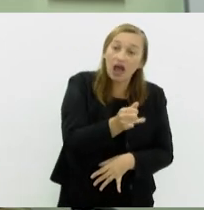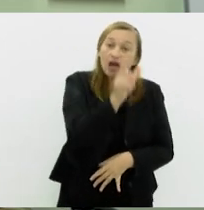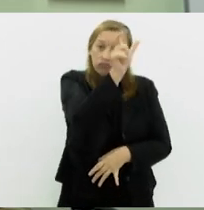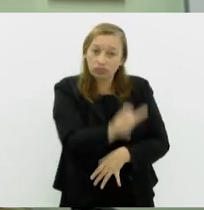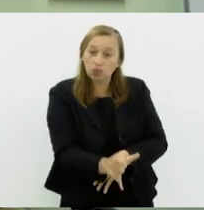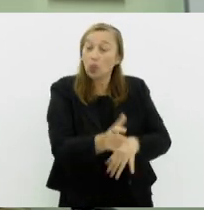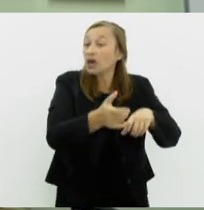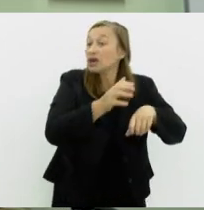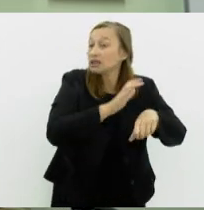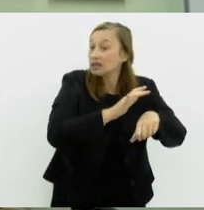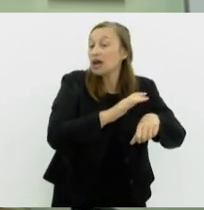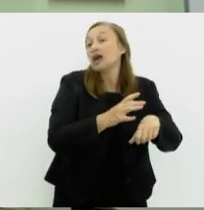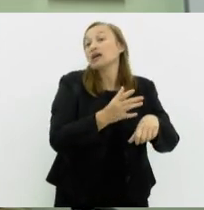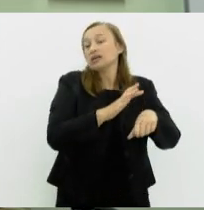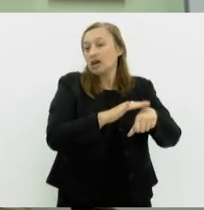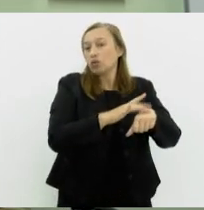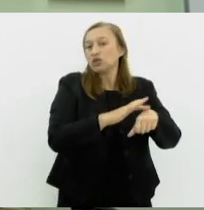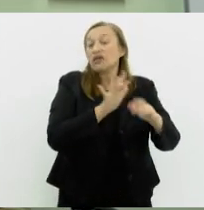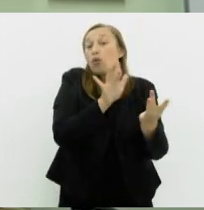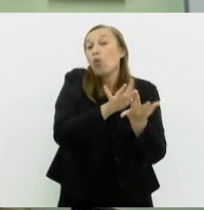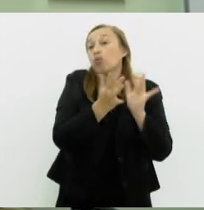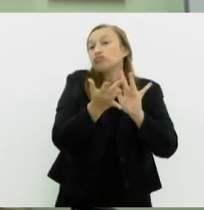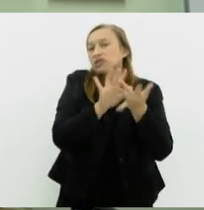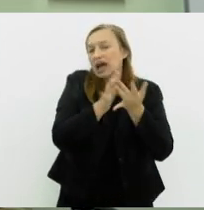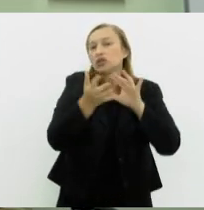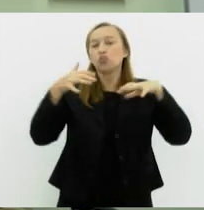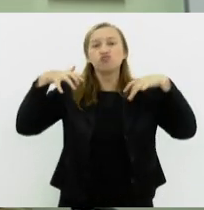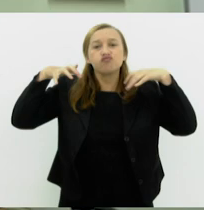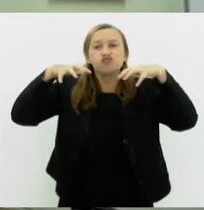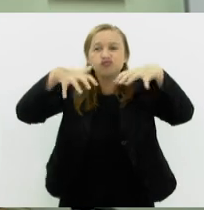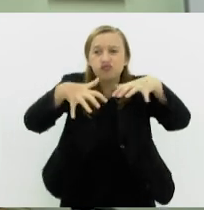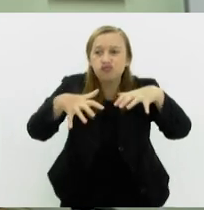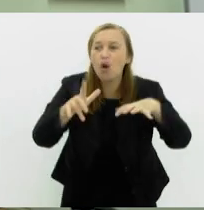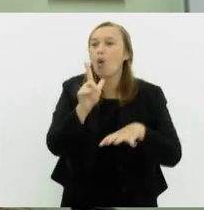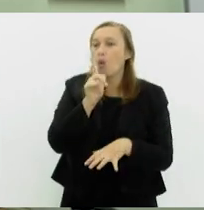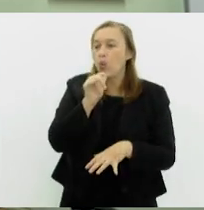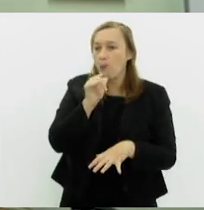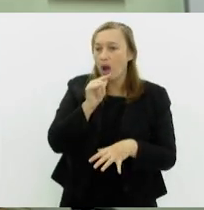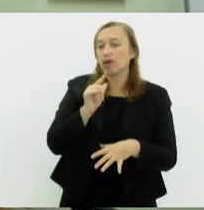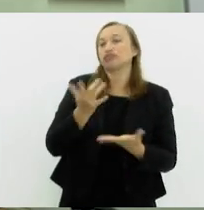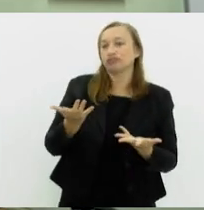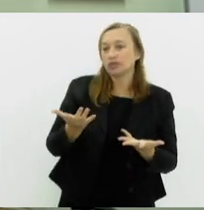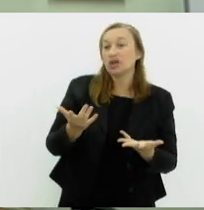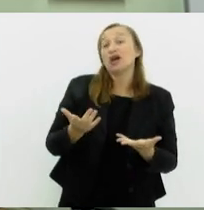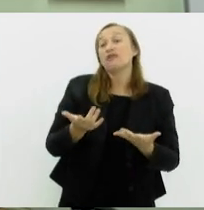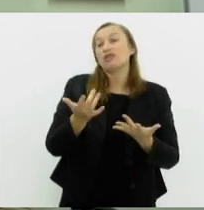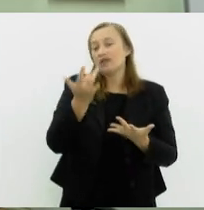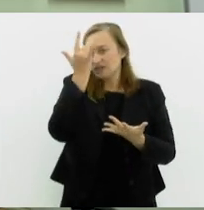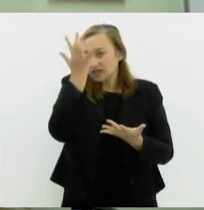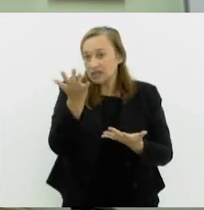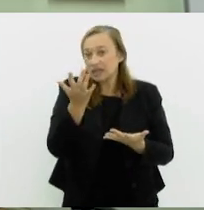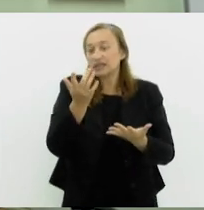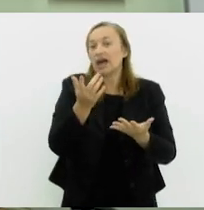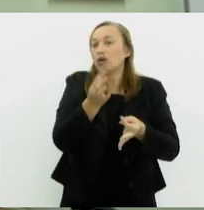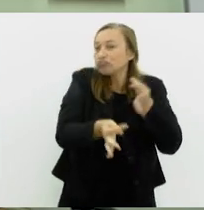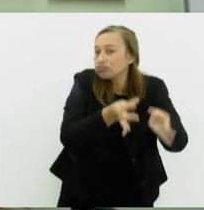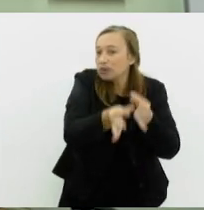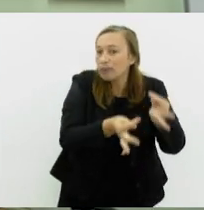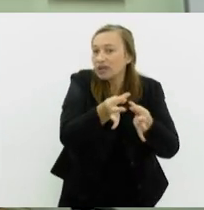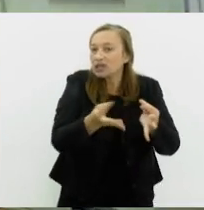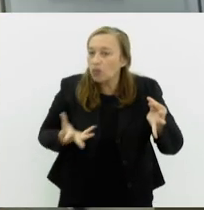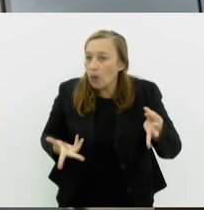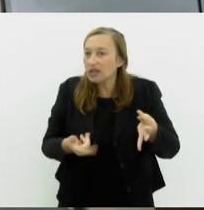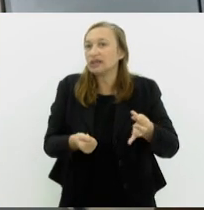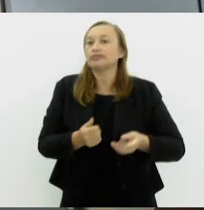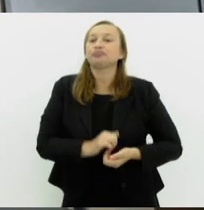se tiver sintomático, que teve contato recentemente com águas de enchente. Assim, vai facilitar o diagnóstico e um tratamento mais adequado.